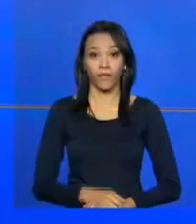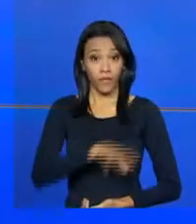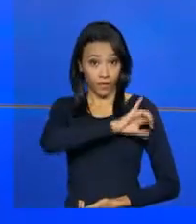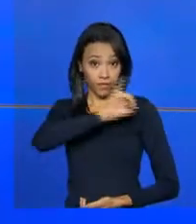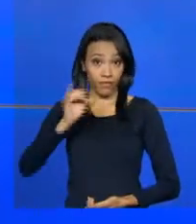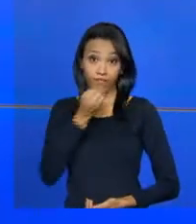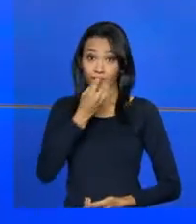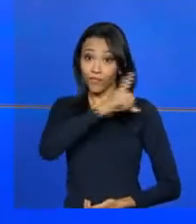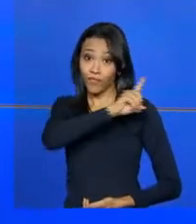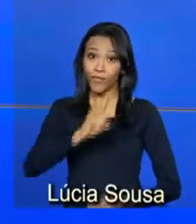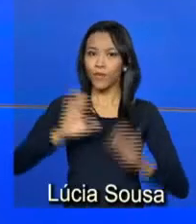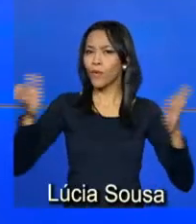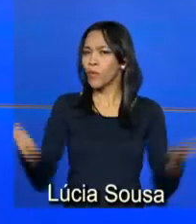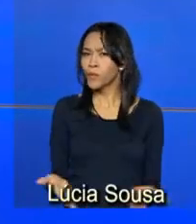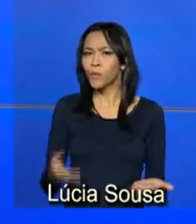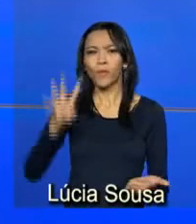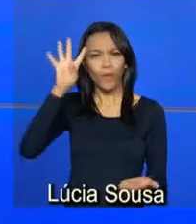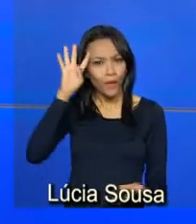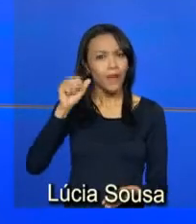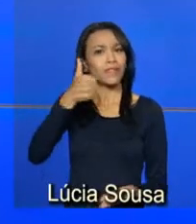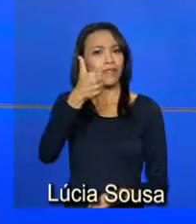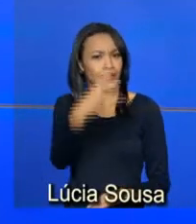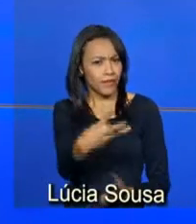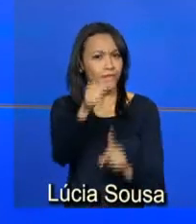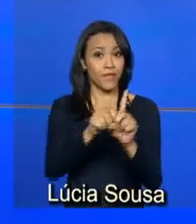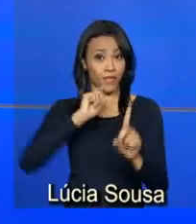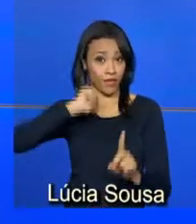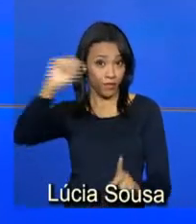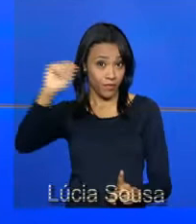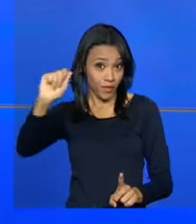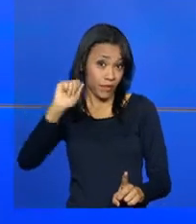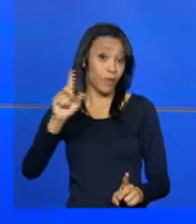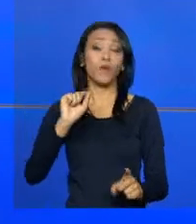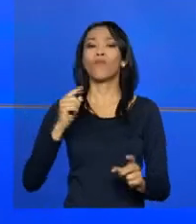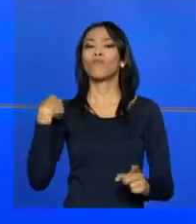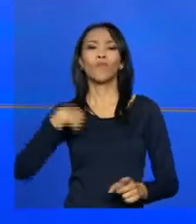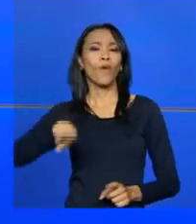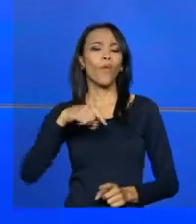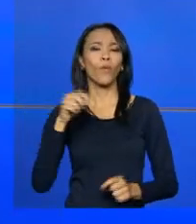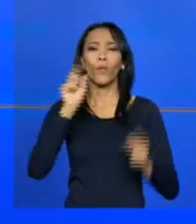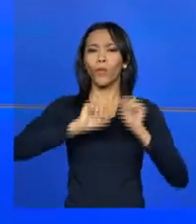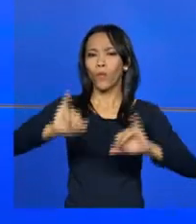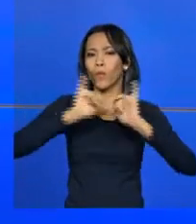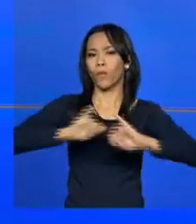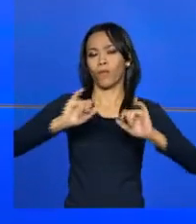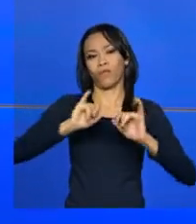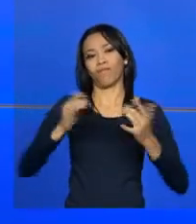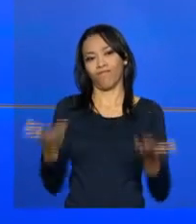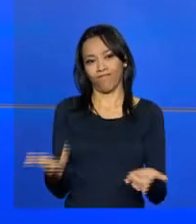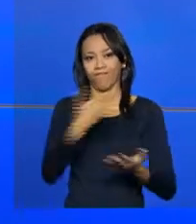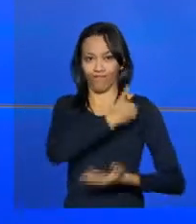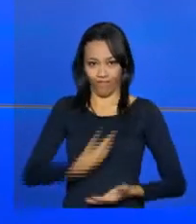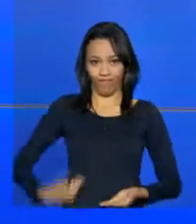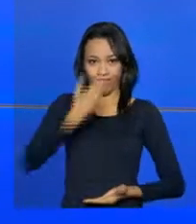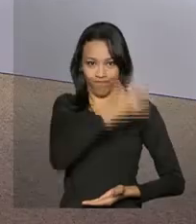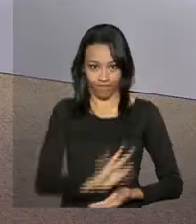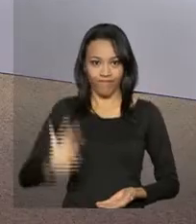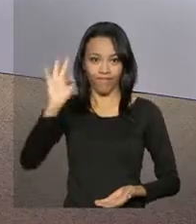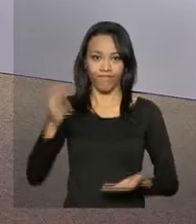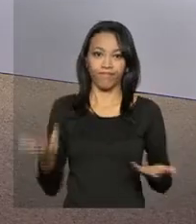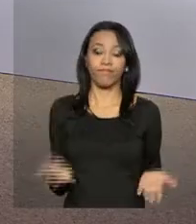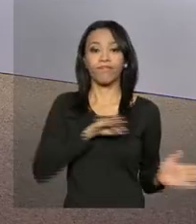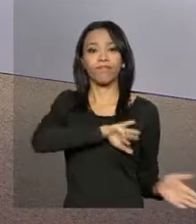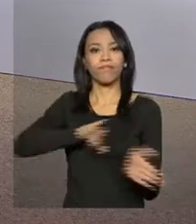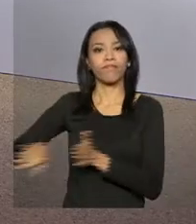Olá, bom dia. Hoje é quarta-feira, 13 de abril. Eu sou o Daniele Popov e nós chegamos com as últimas notícias do governo federal. A